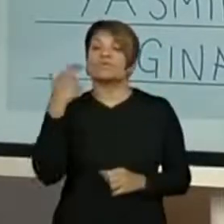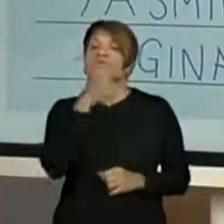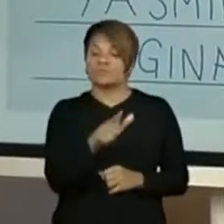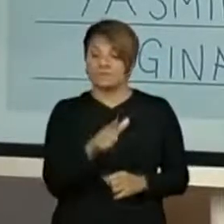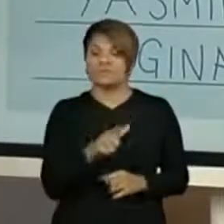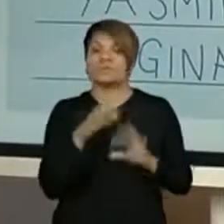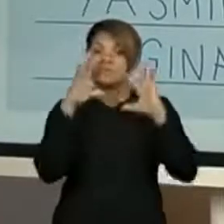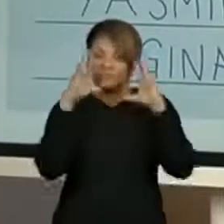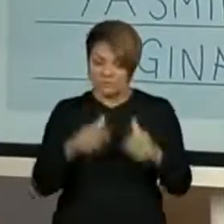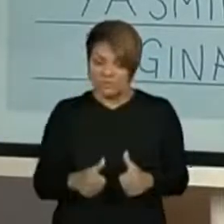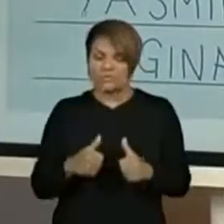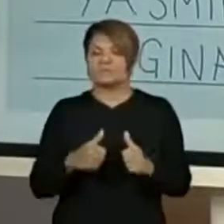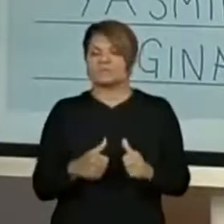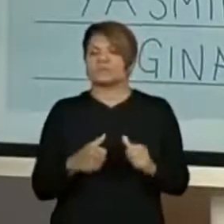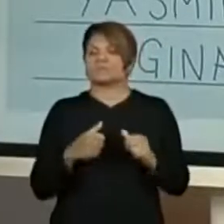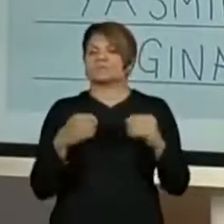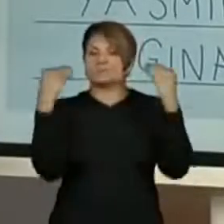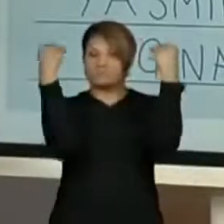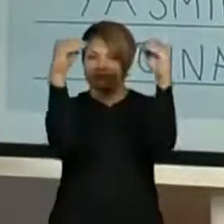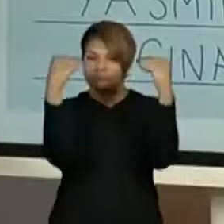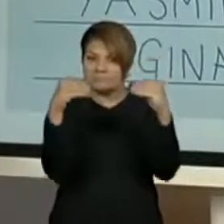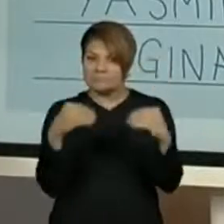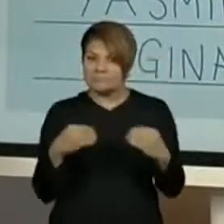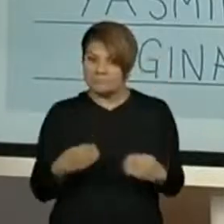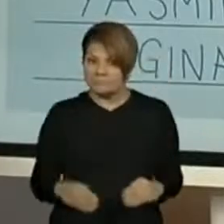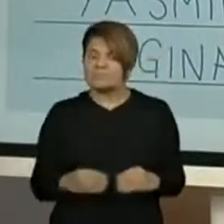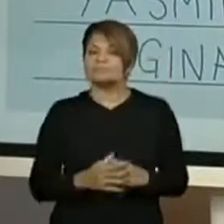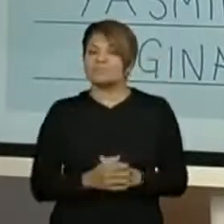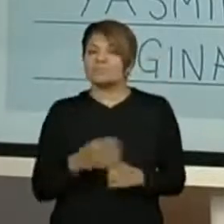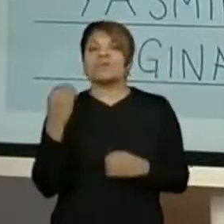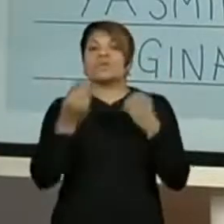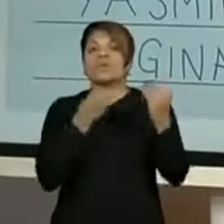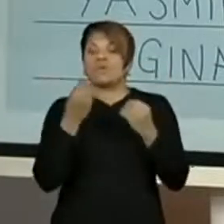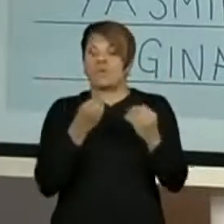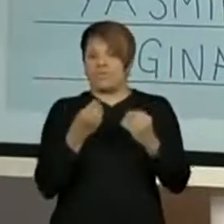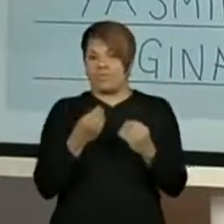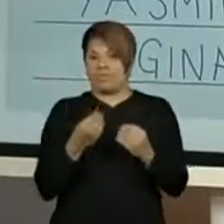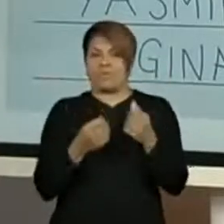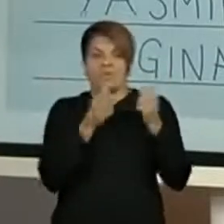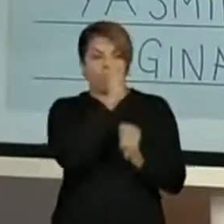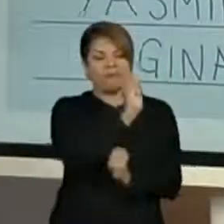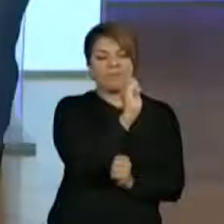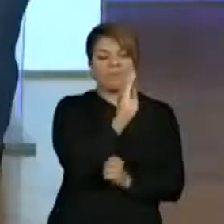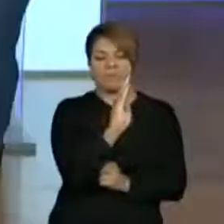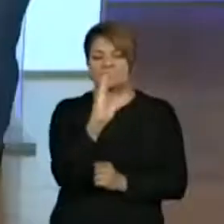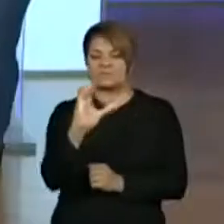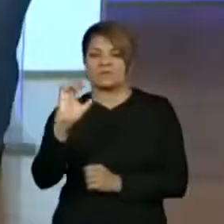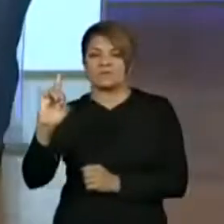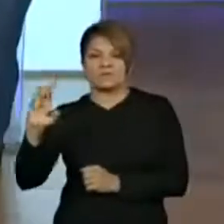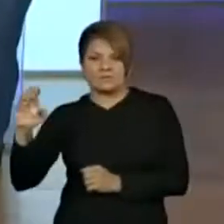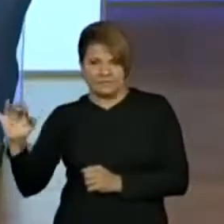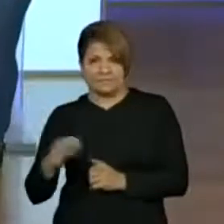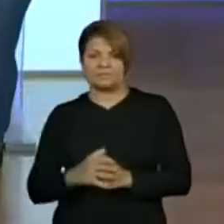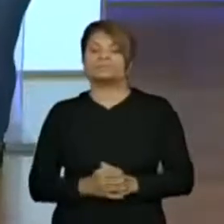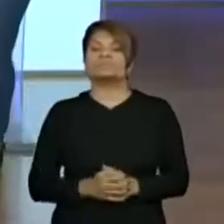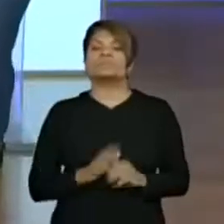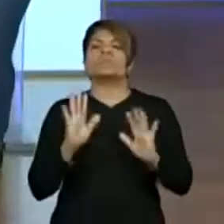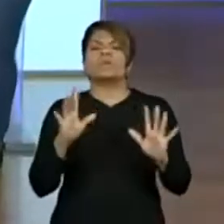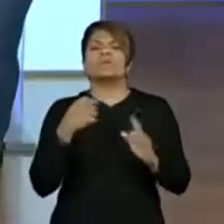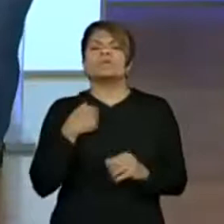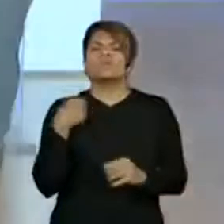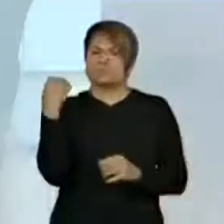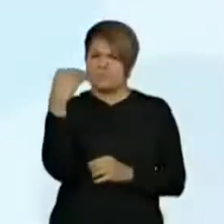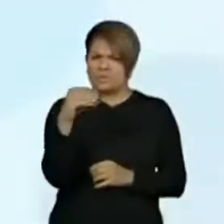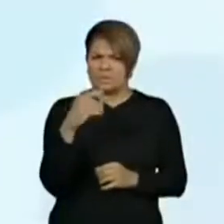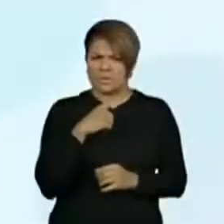marcações saber como a gente coloca esses nomes em ordem alfabética. Vamos colocar aí na tela e vamos ver se eles conseguem saber qual é o primeiro